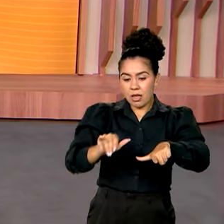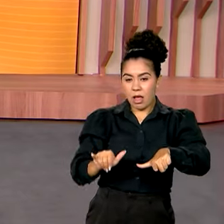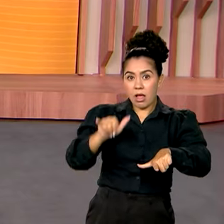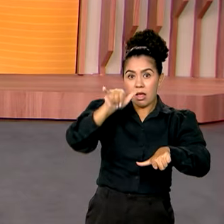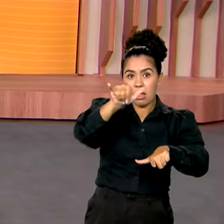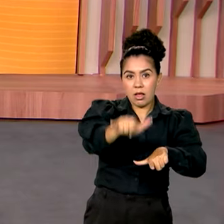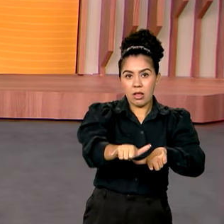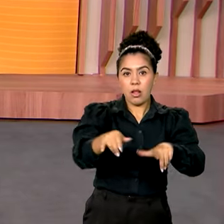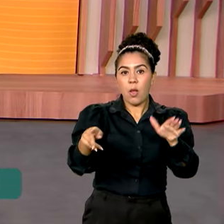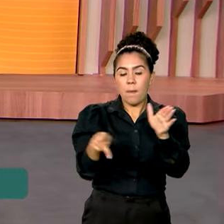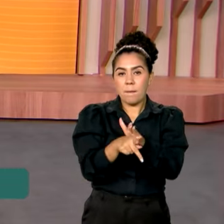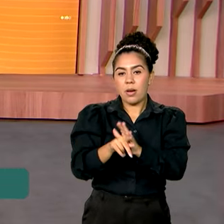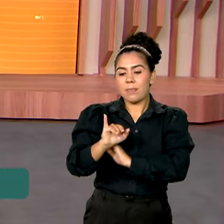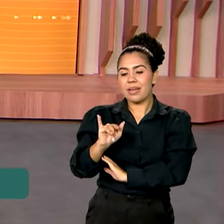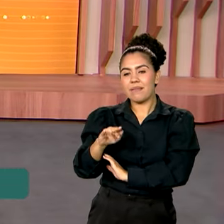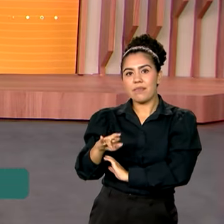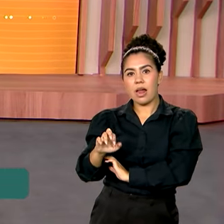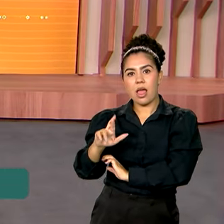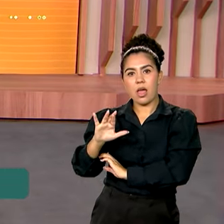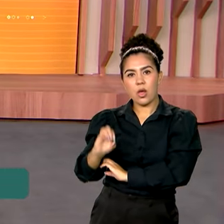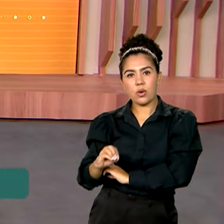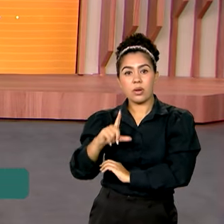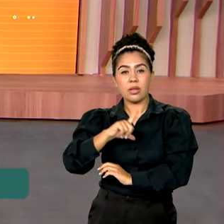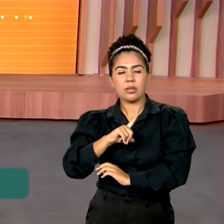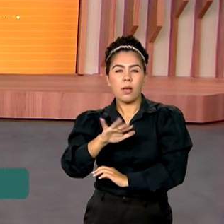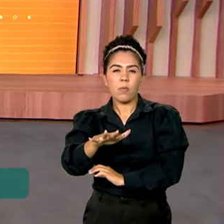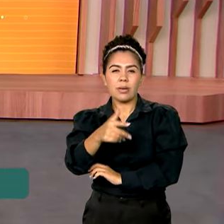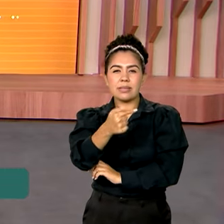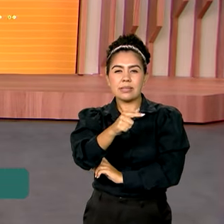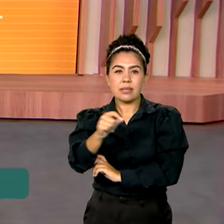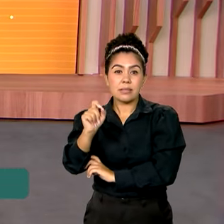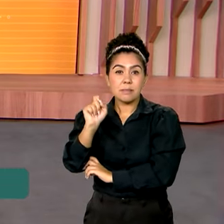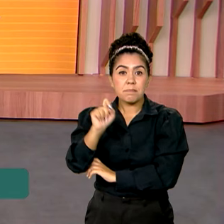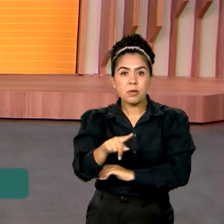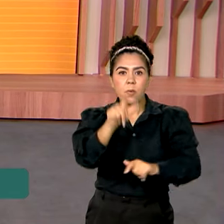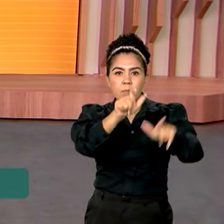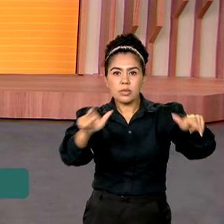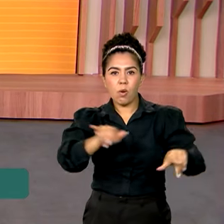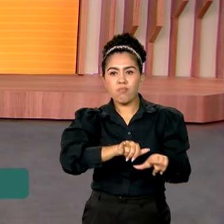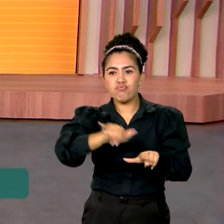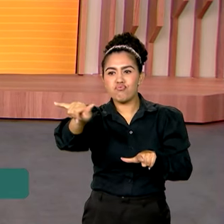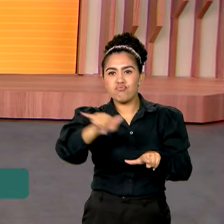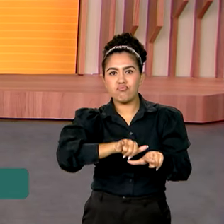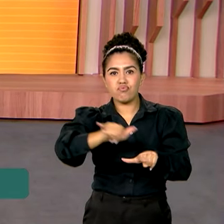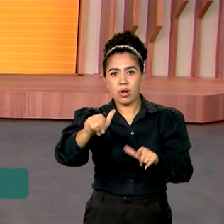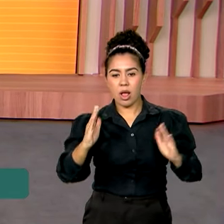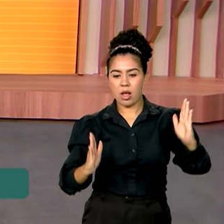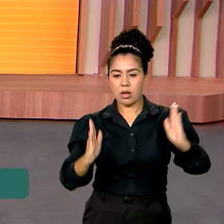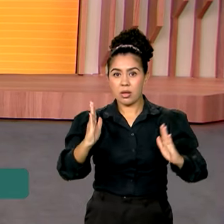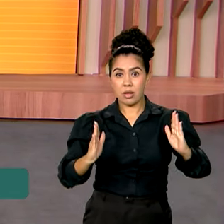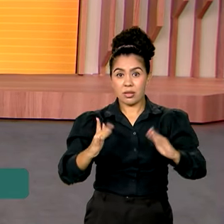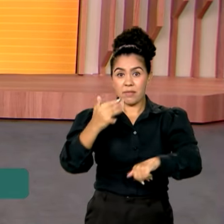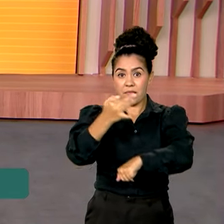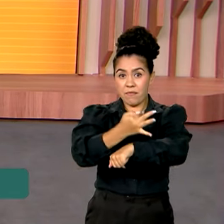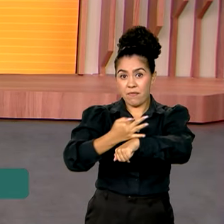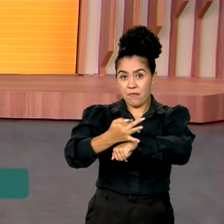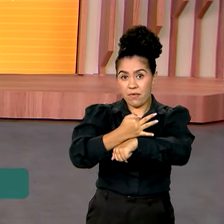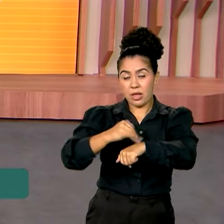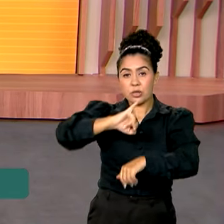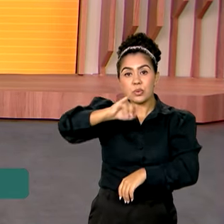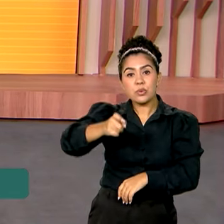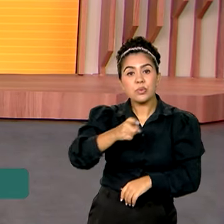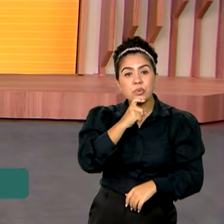Infraero devem receber quase 700 mil passageiros durante o período das férias escolares de julho.